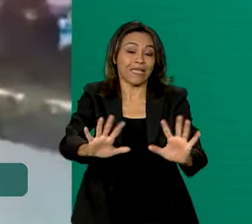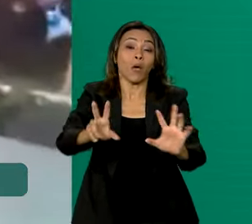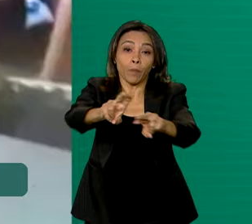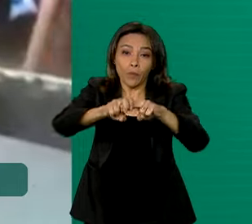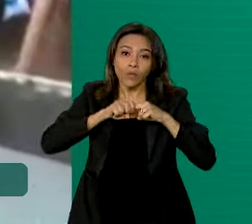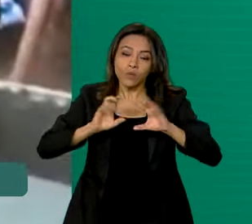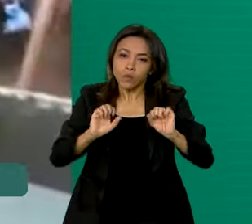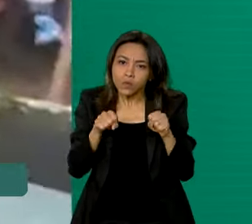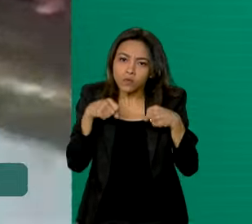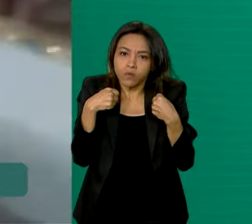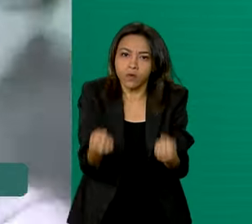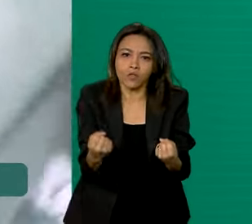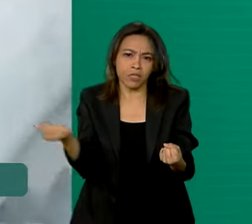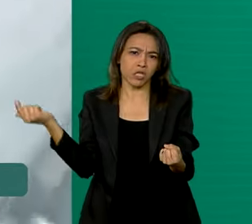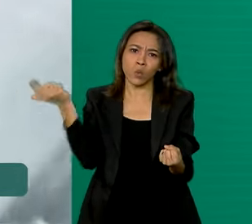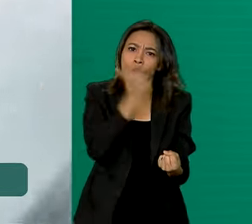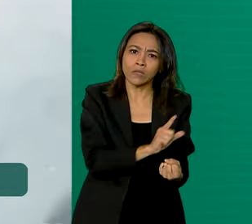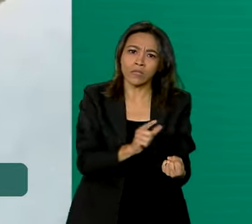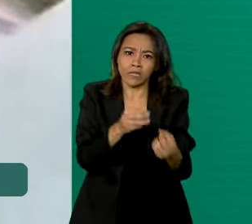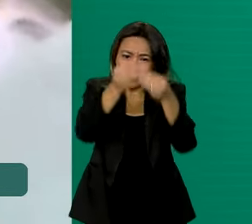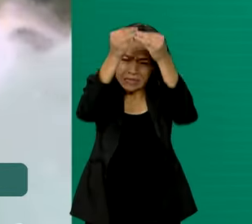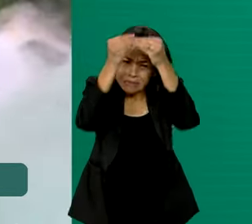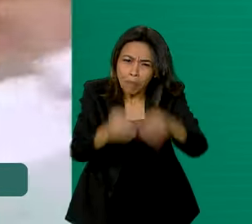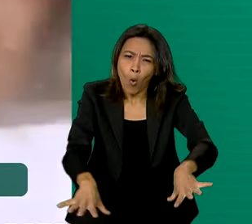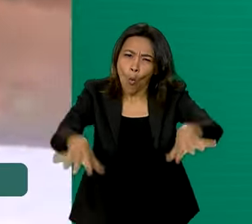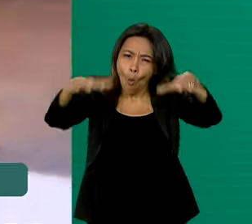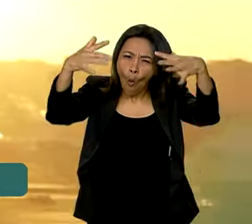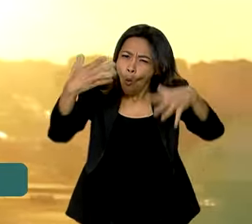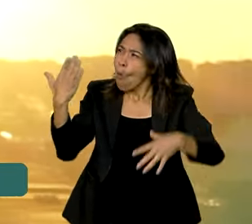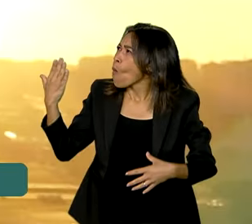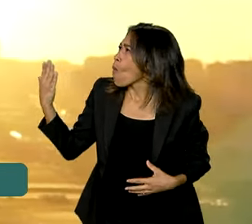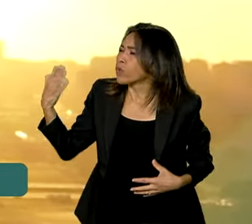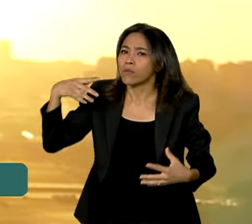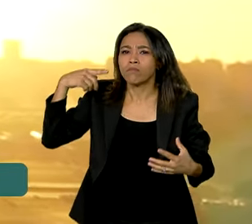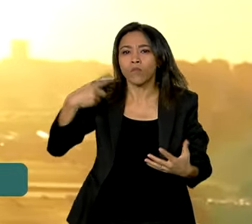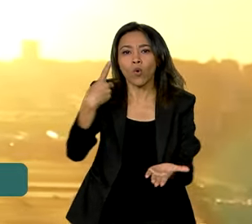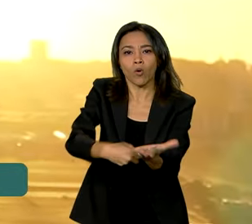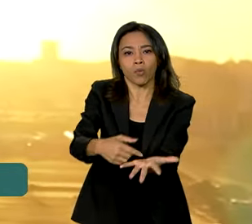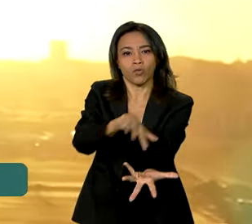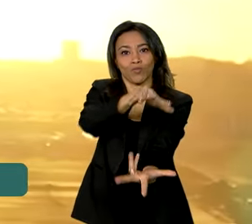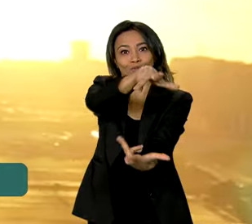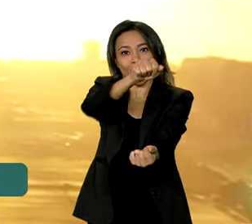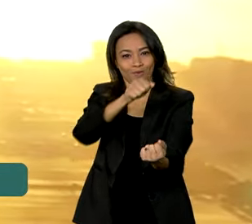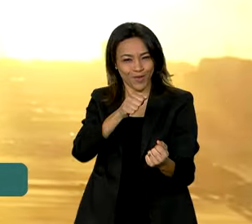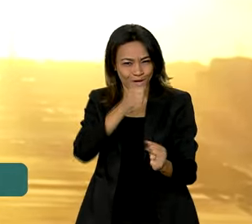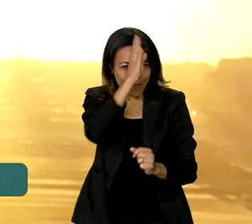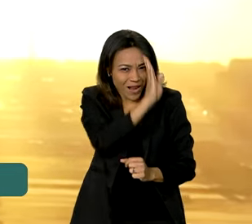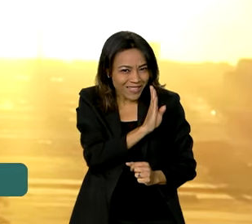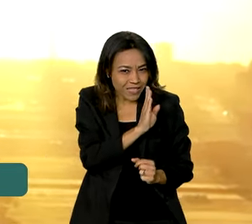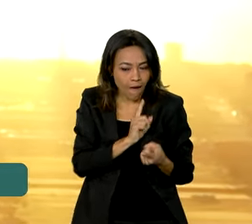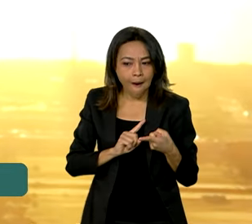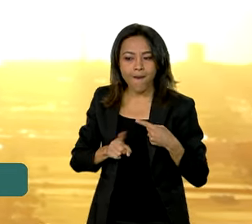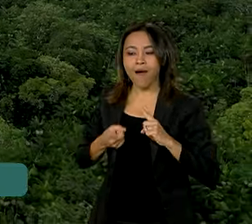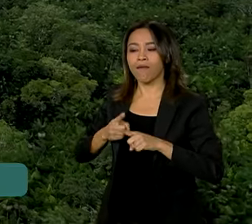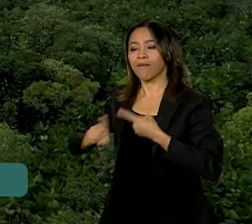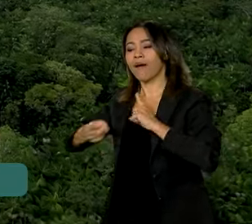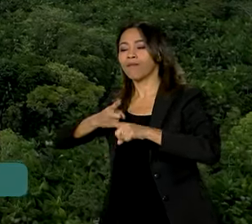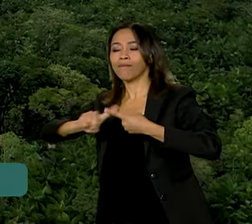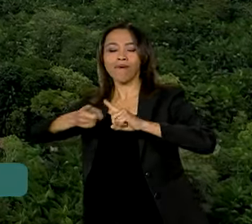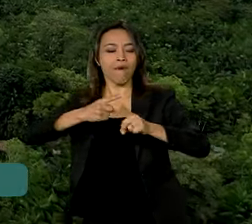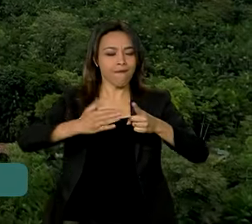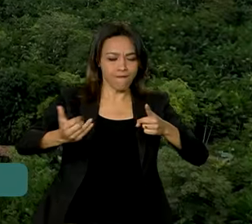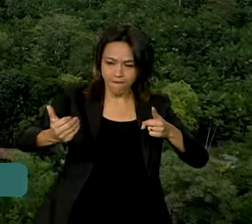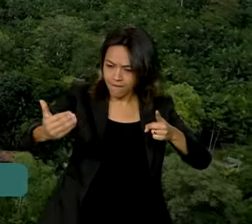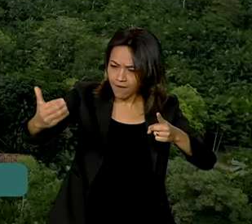esforço para não chegar a essa situação precisa ser global. E o Brasil, como articulador-chave desse movimento, vai